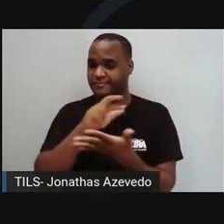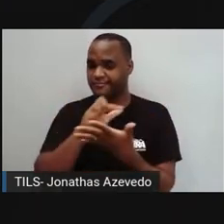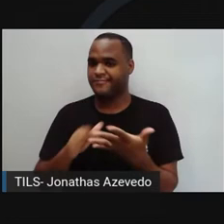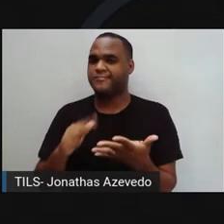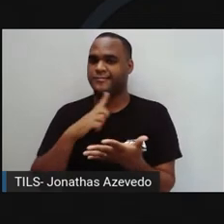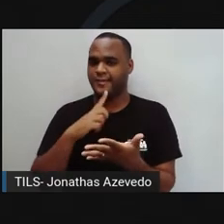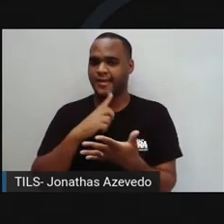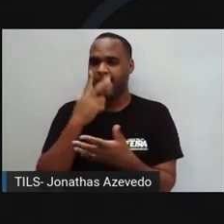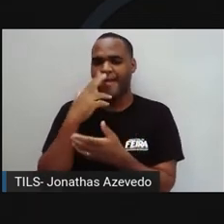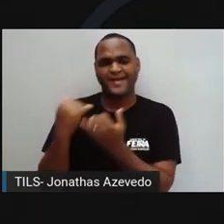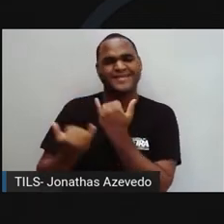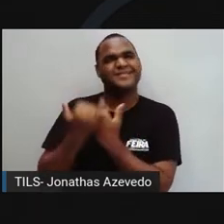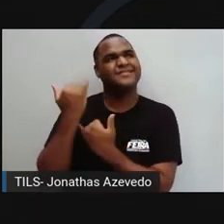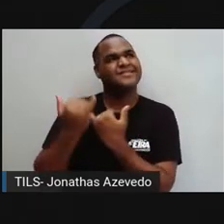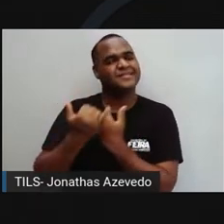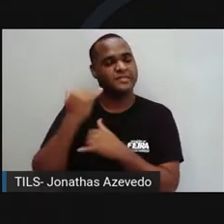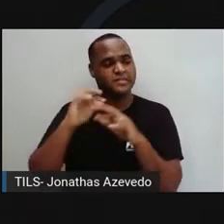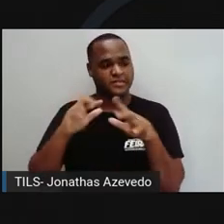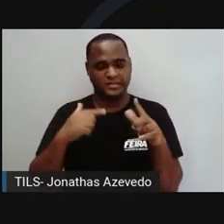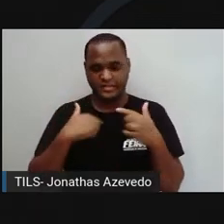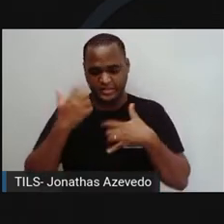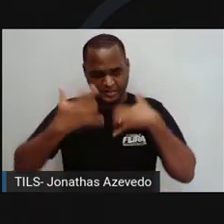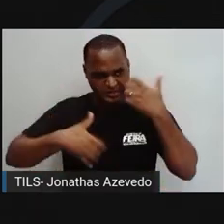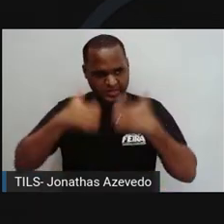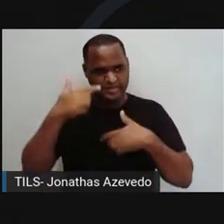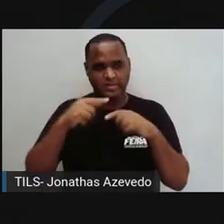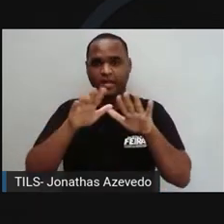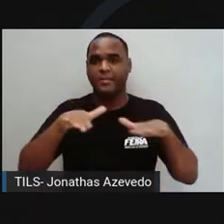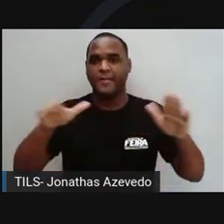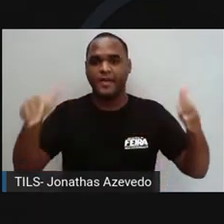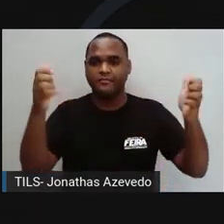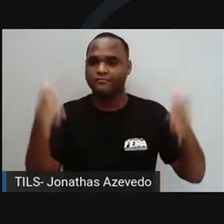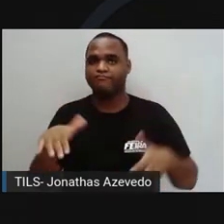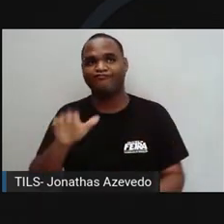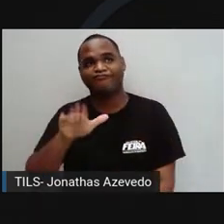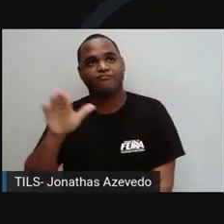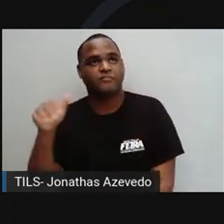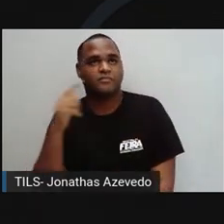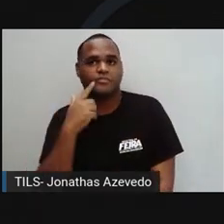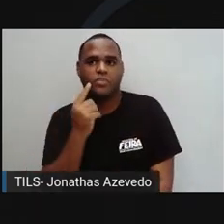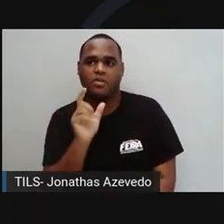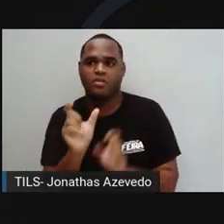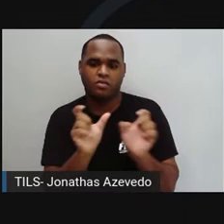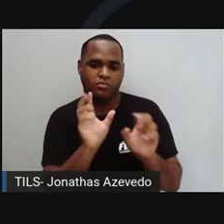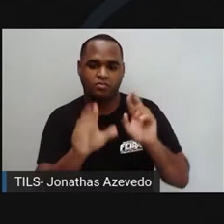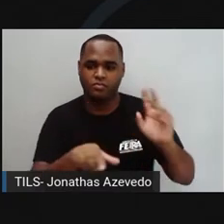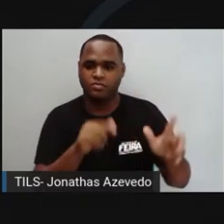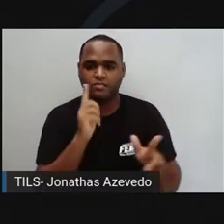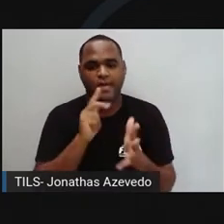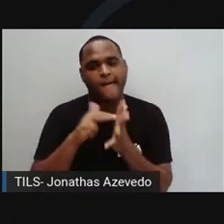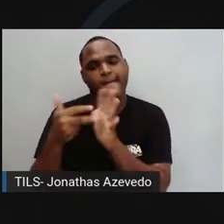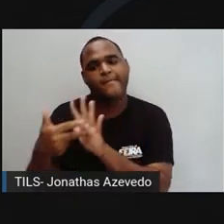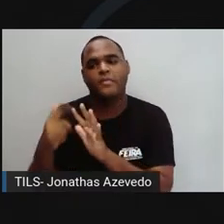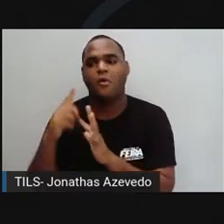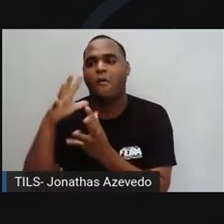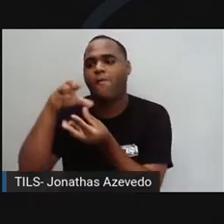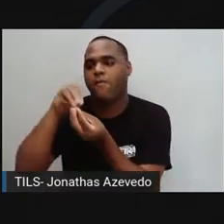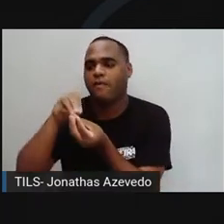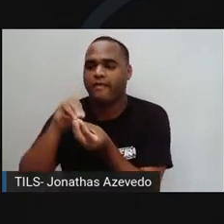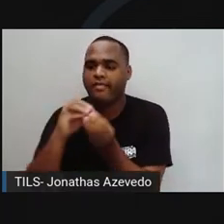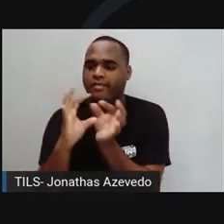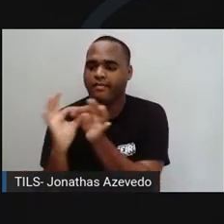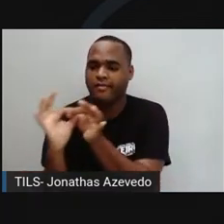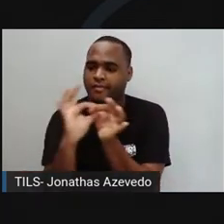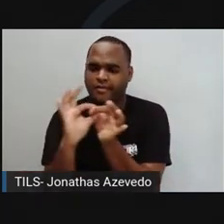ou outro engano na hora em que a gente estiver falando com uma plateia. Tipo, sei lá, um plural que não sai direito, uma concordância meio